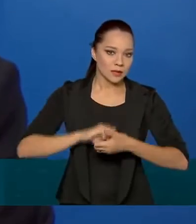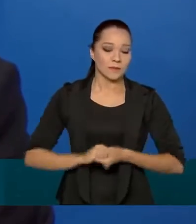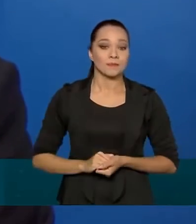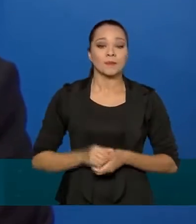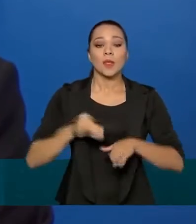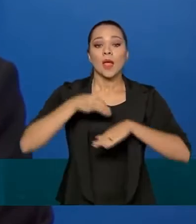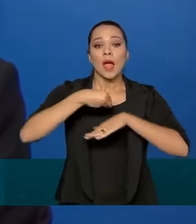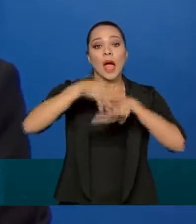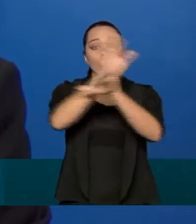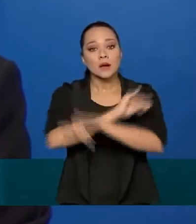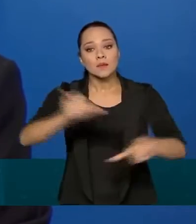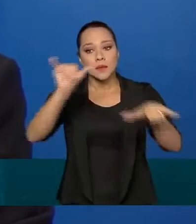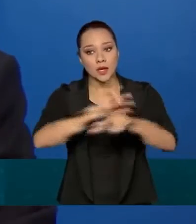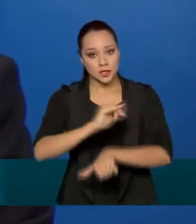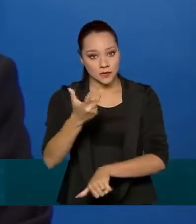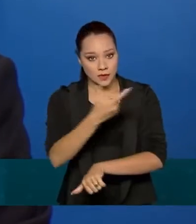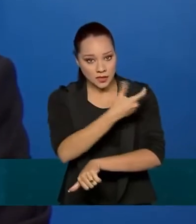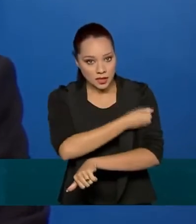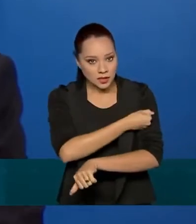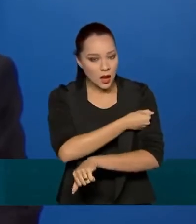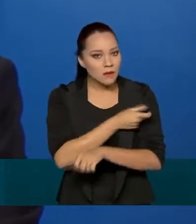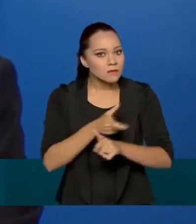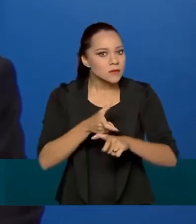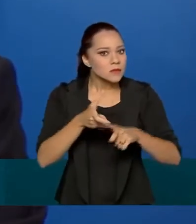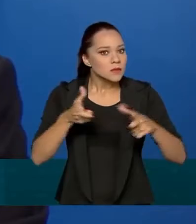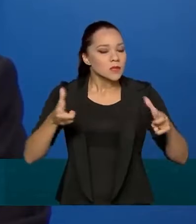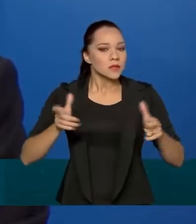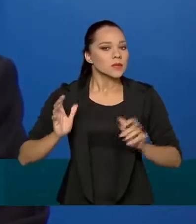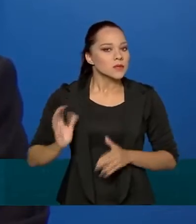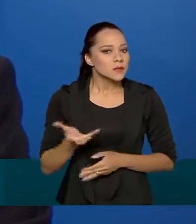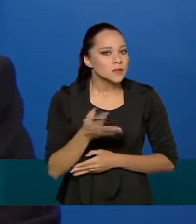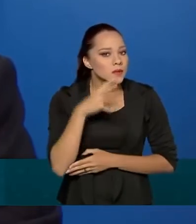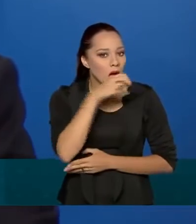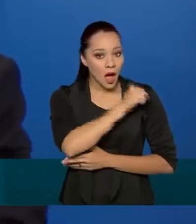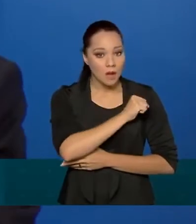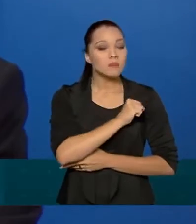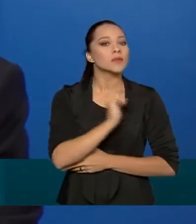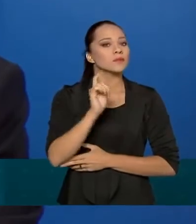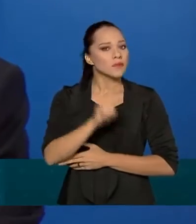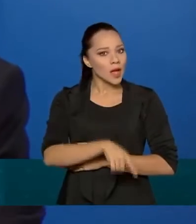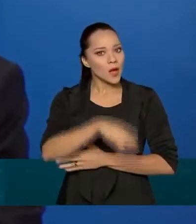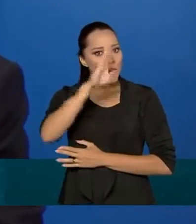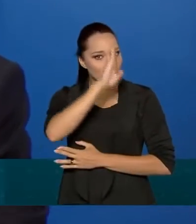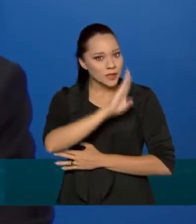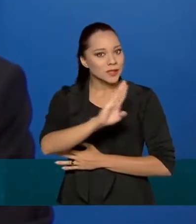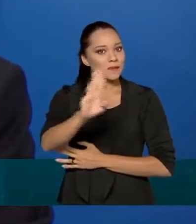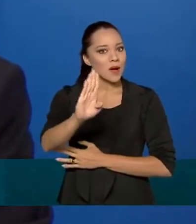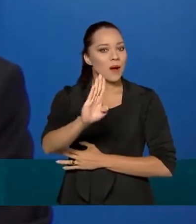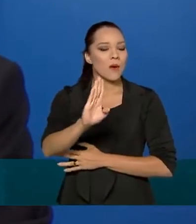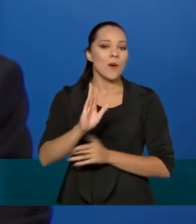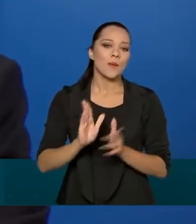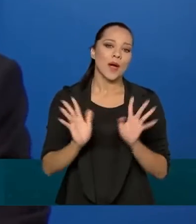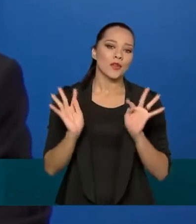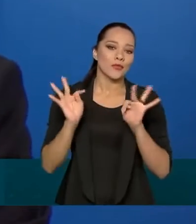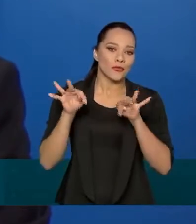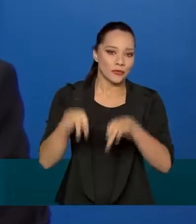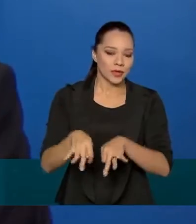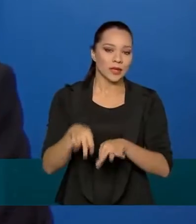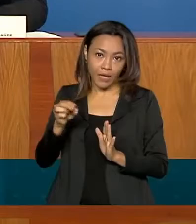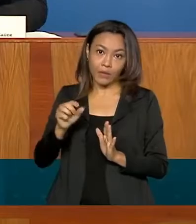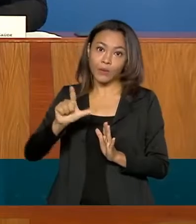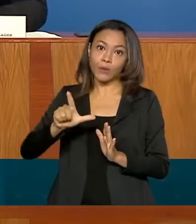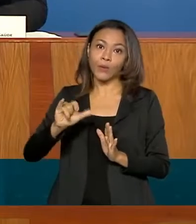campanha de vacinação ampla e ágil é o passaporte para o fim da